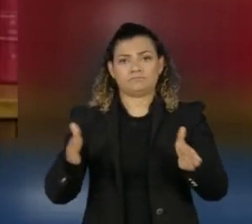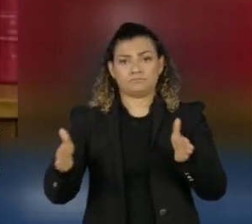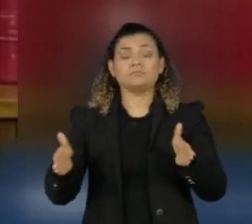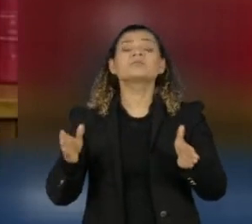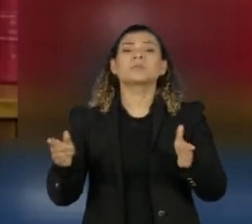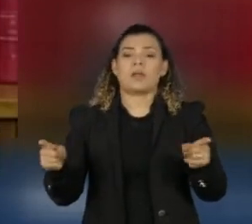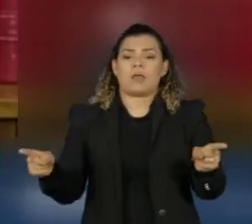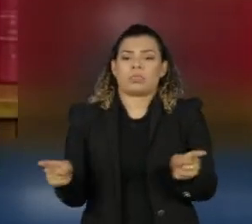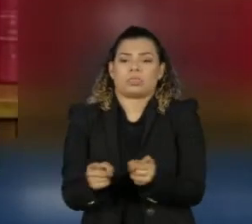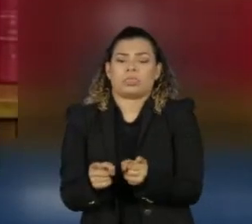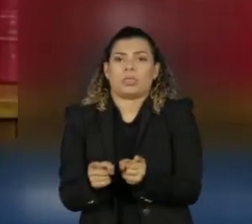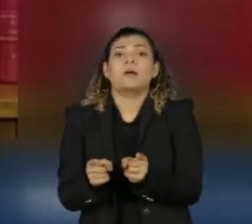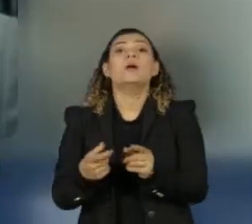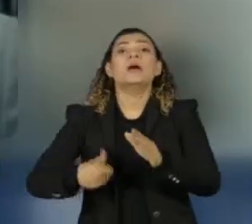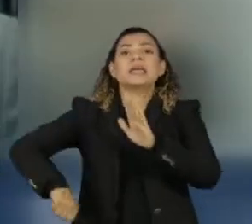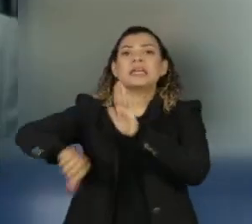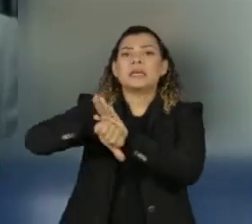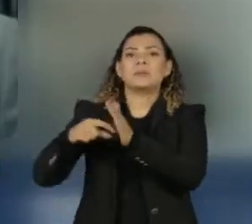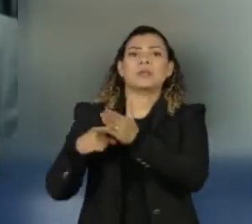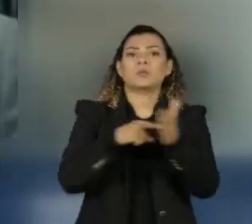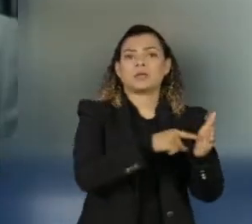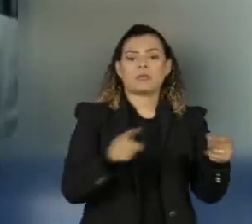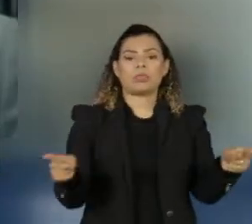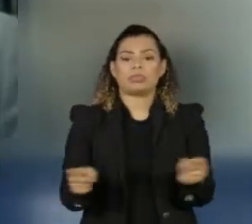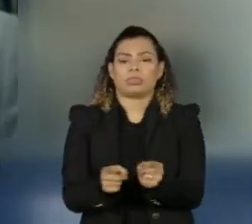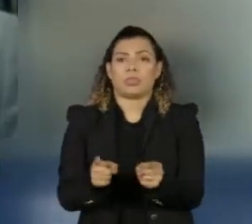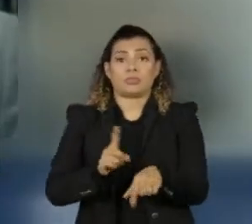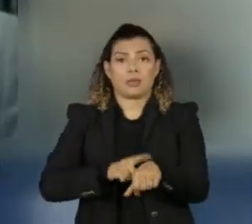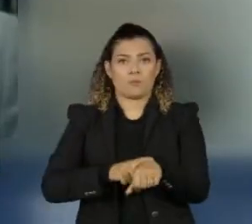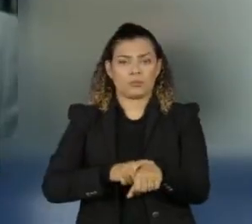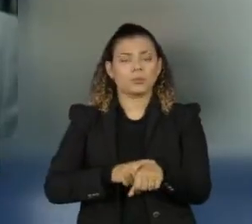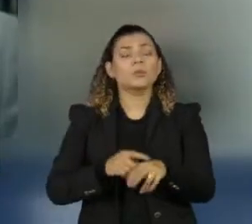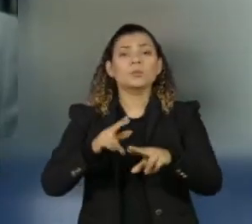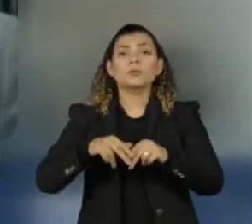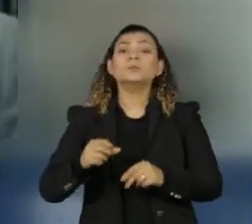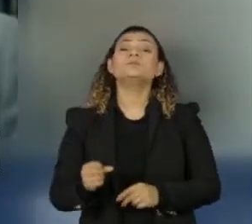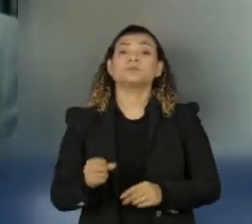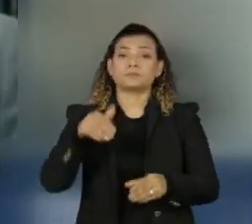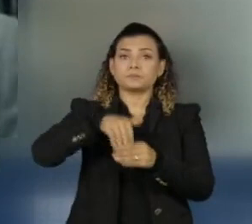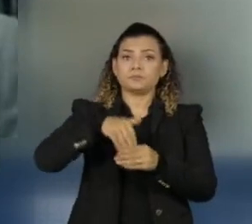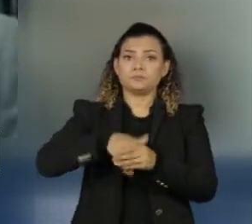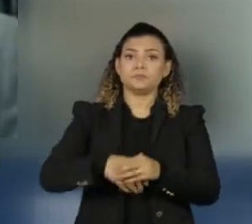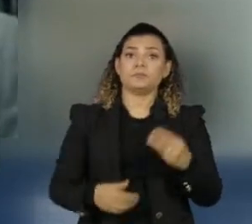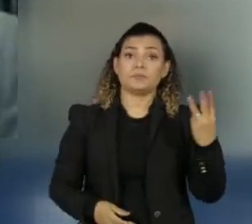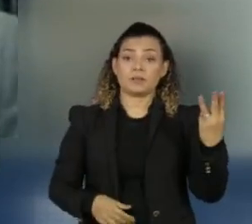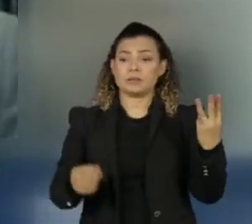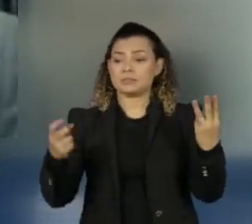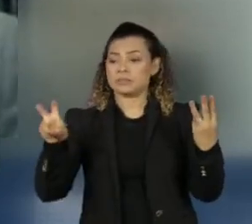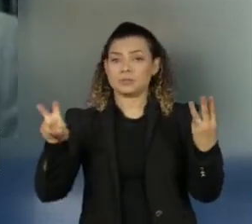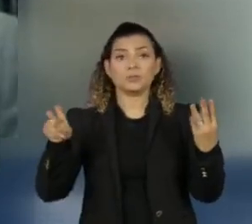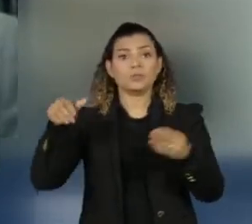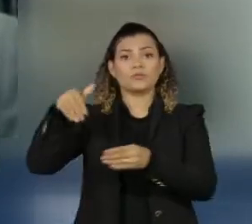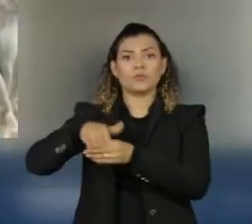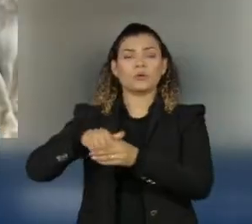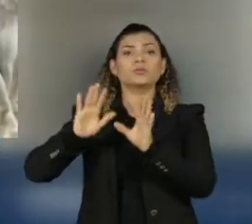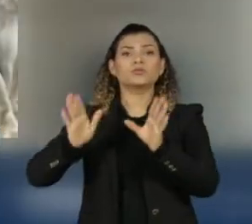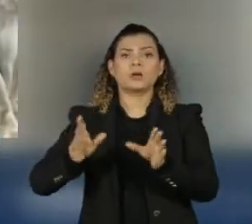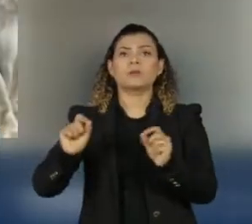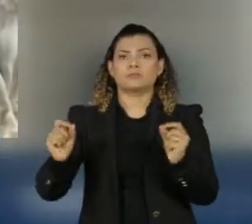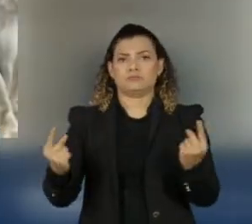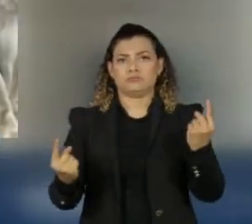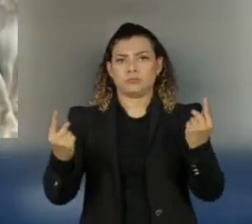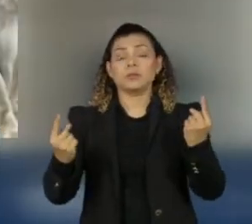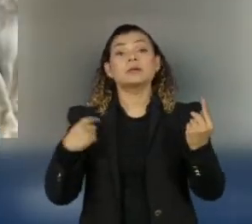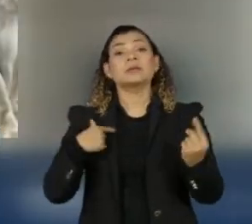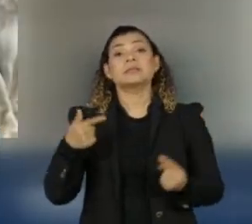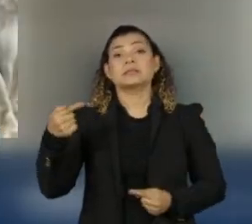prazo menor para que os crimes sejam denunciados. Por seis votos a cinco, ela não poderá ser aplicada a casos já concluídos. E